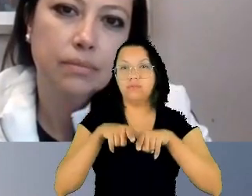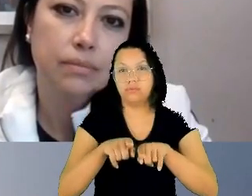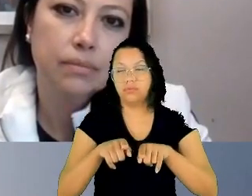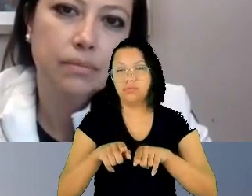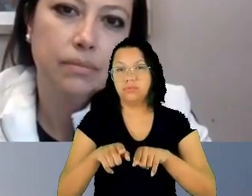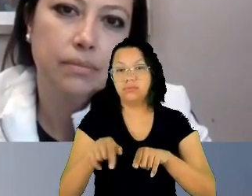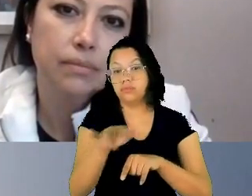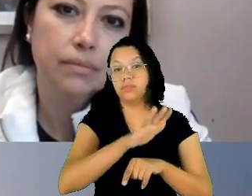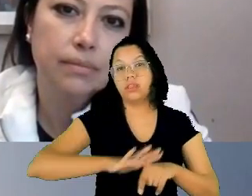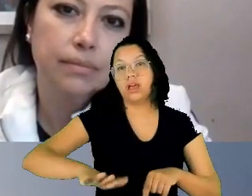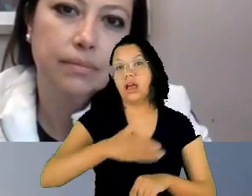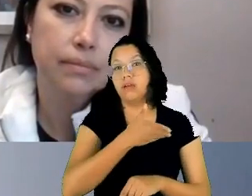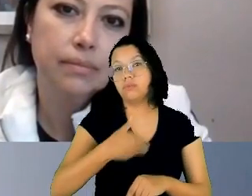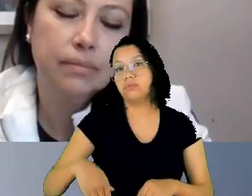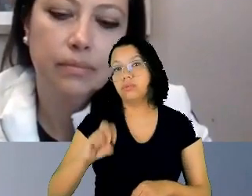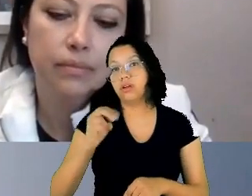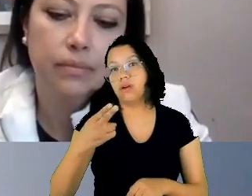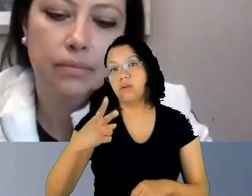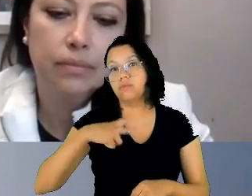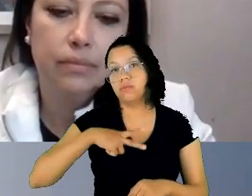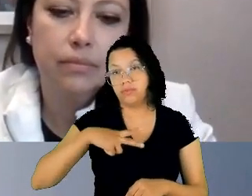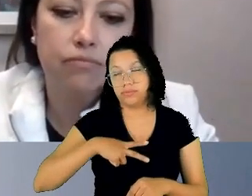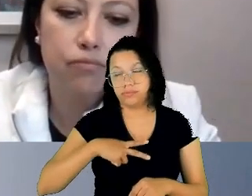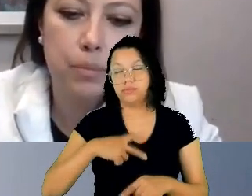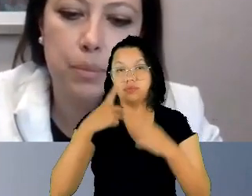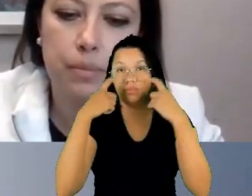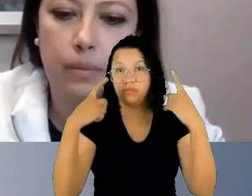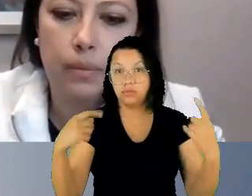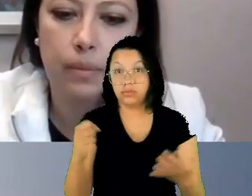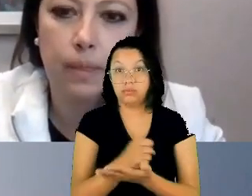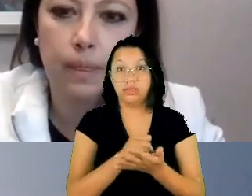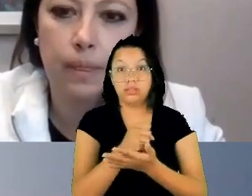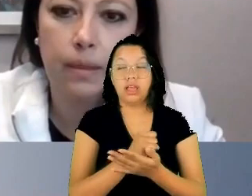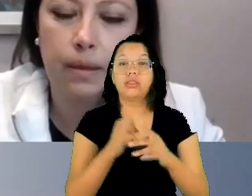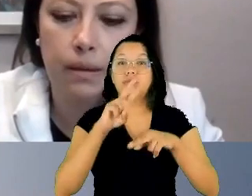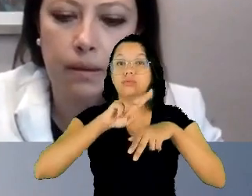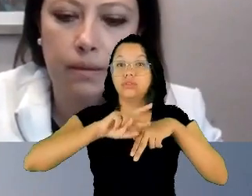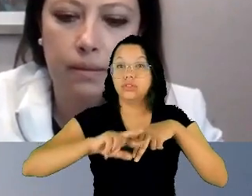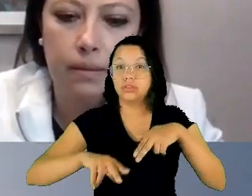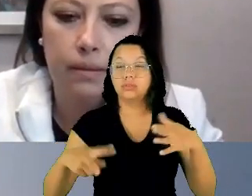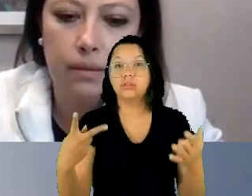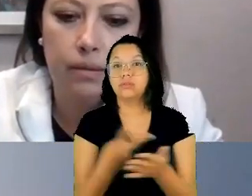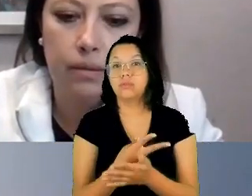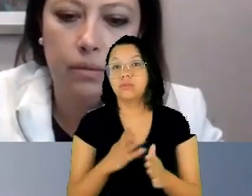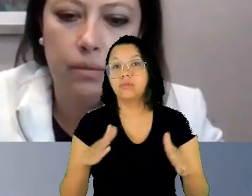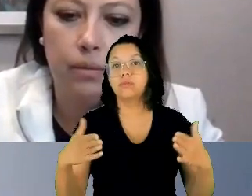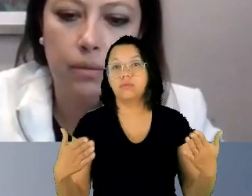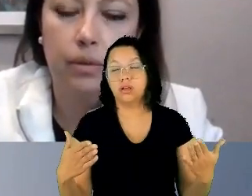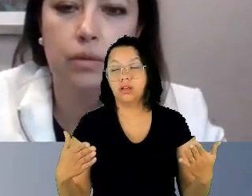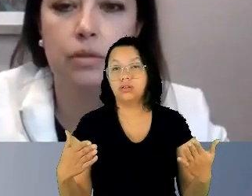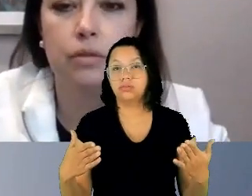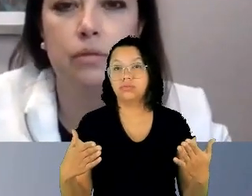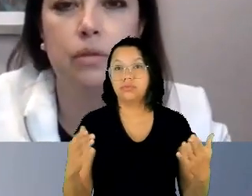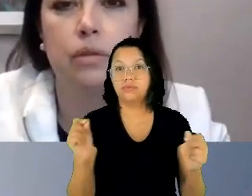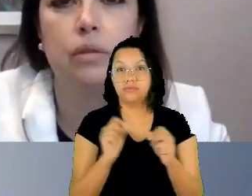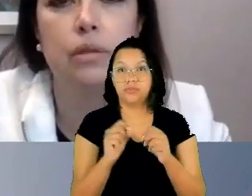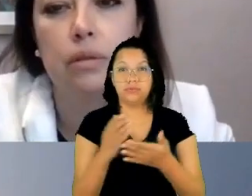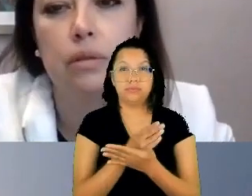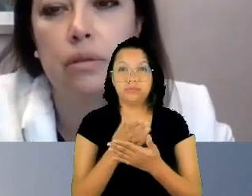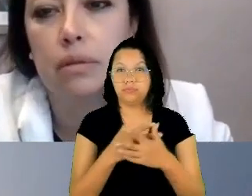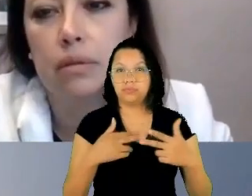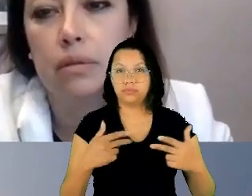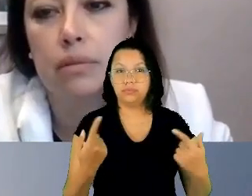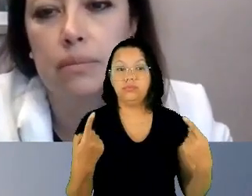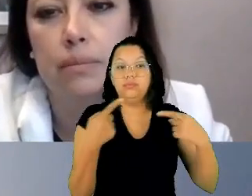é baseada no gênero e ela ocorre quando um ato é dirigido contra uma mulher por ser mulher ou quando